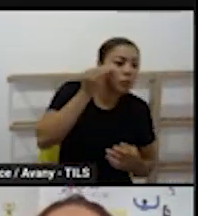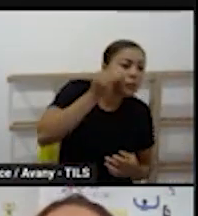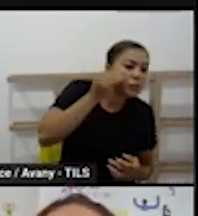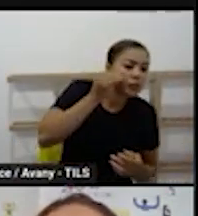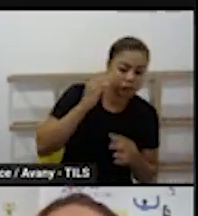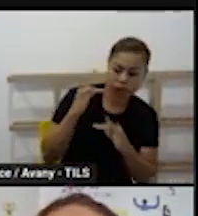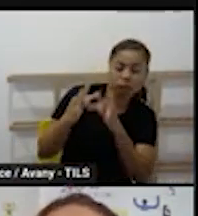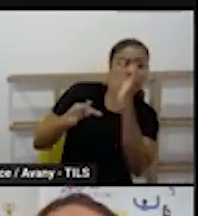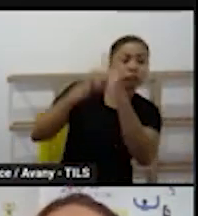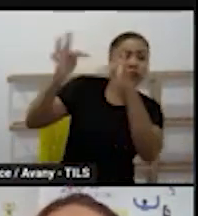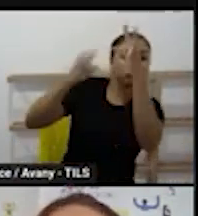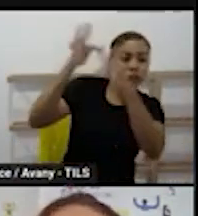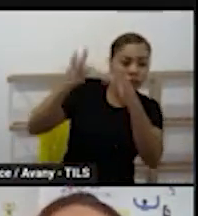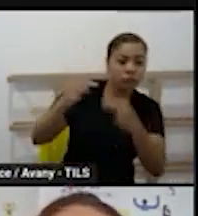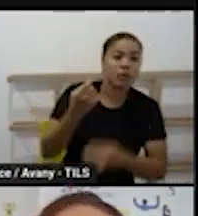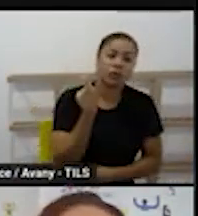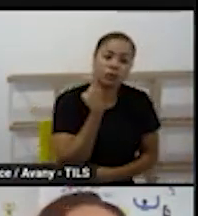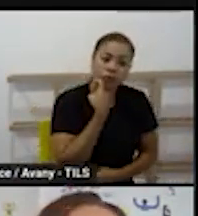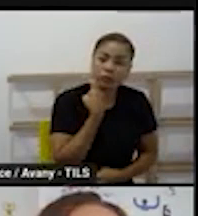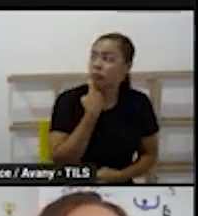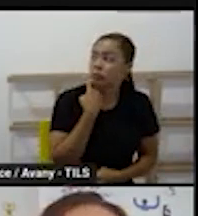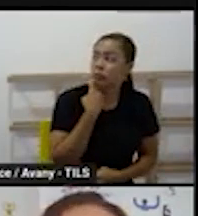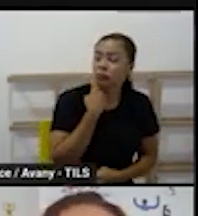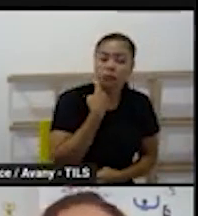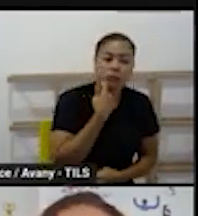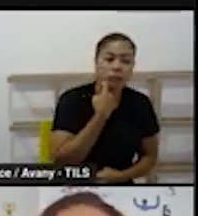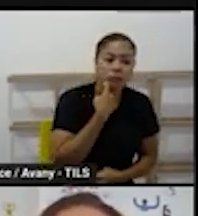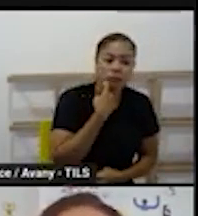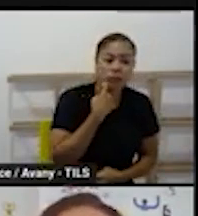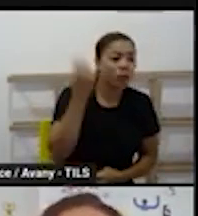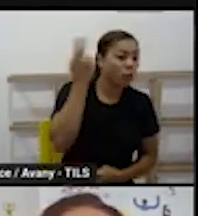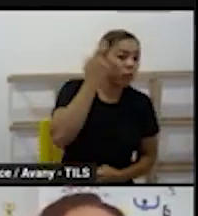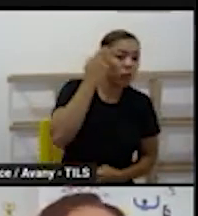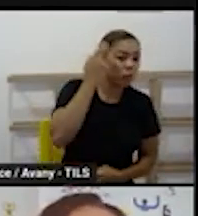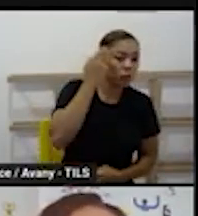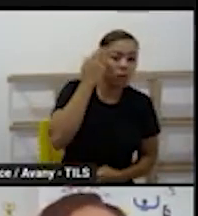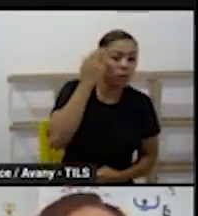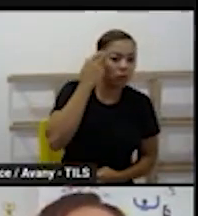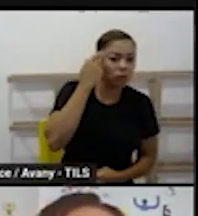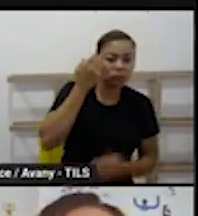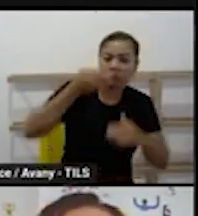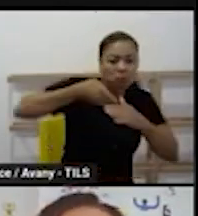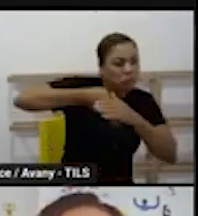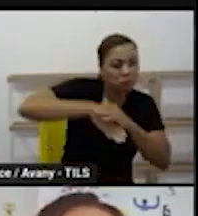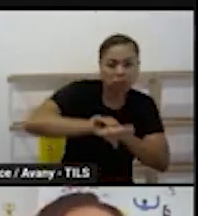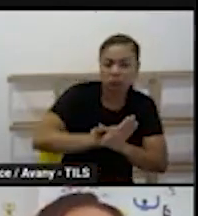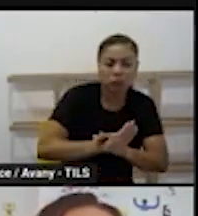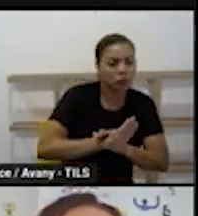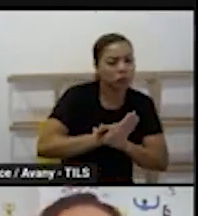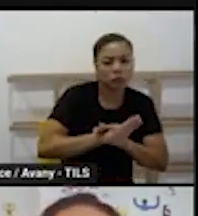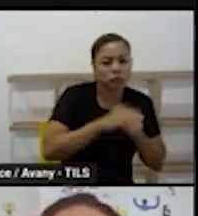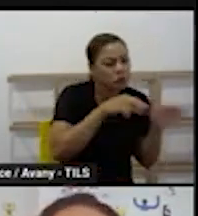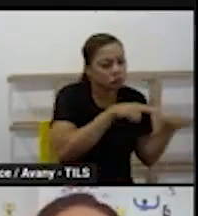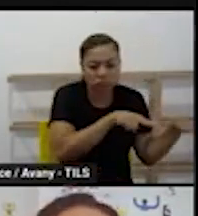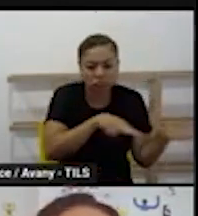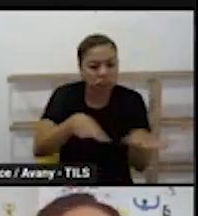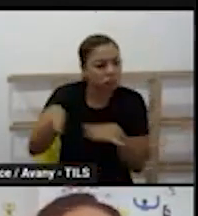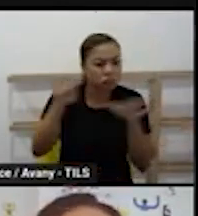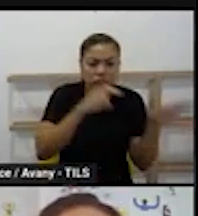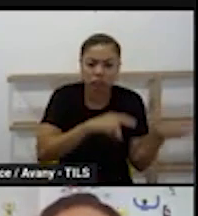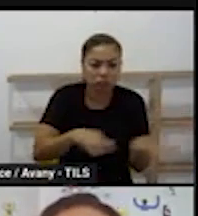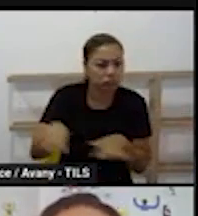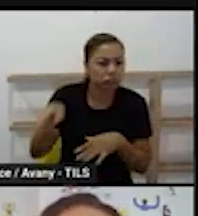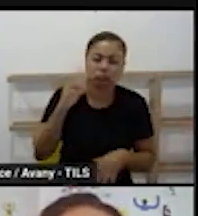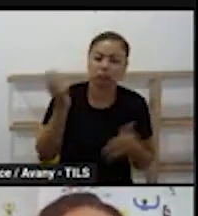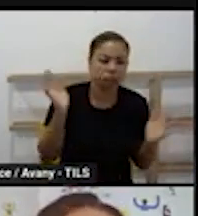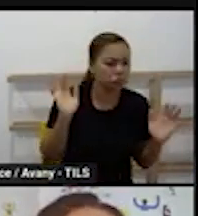e na sexta situações do cotidiano então pode ser resolução de problemas também que pode entrar com atividade